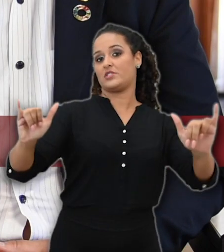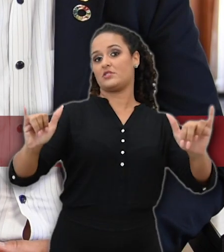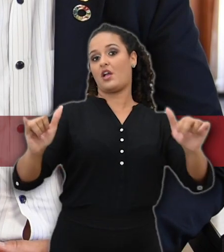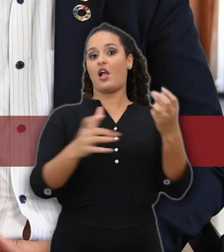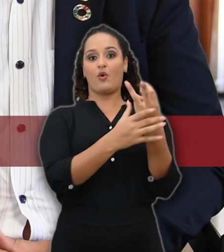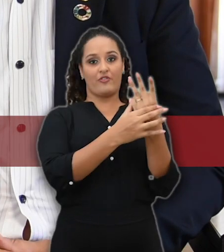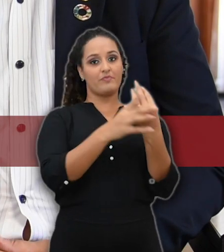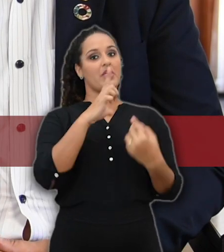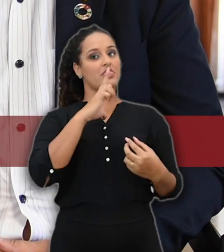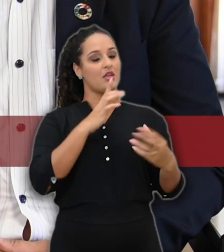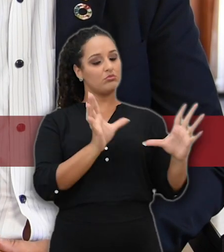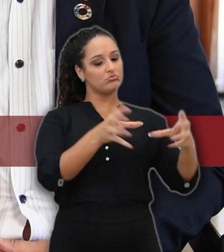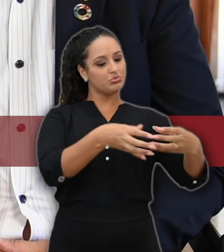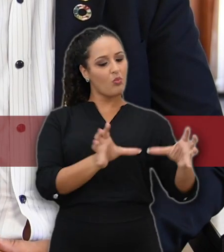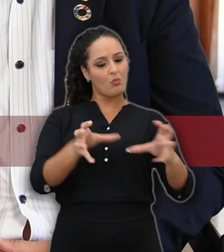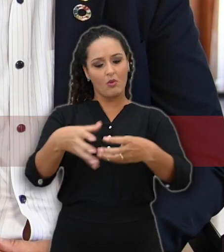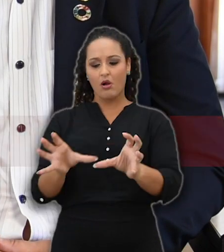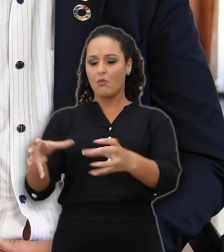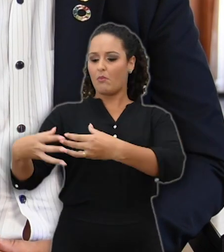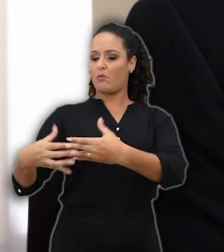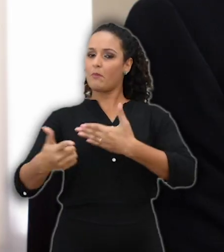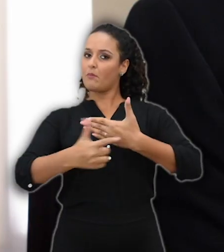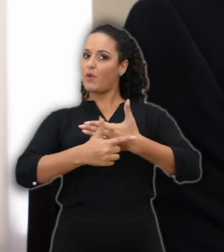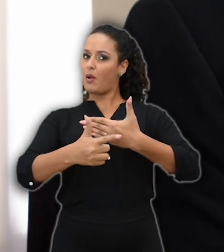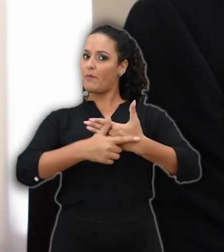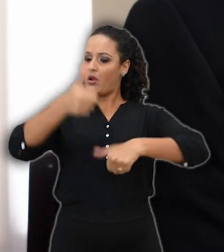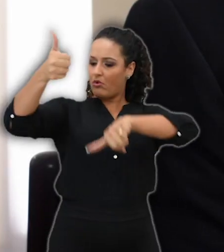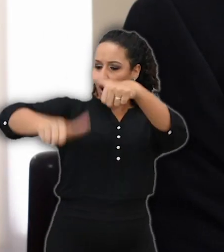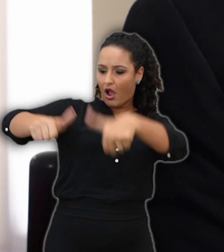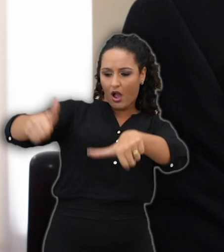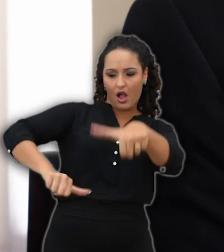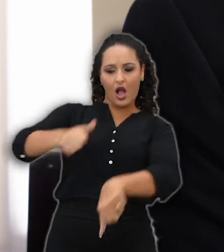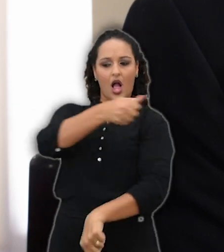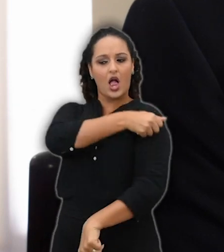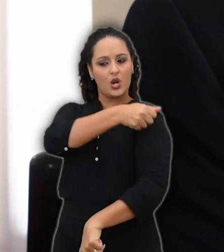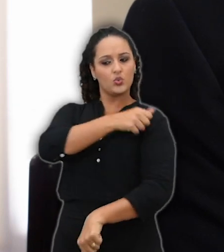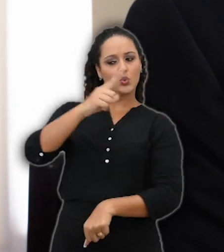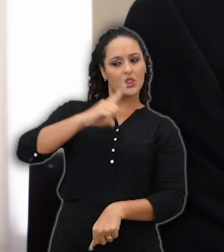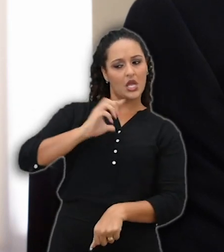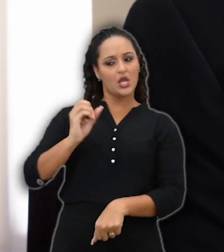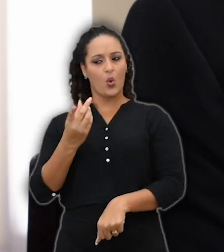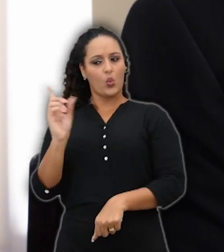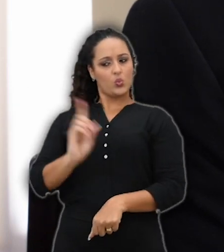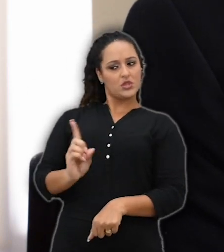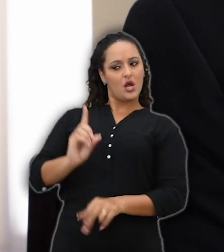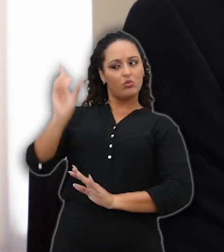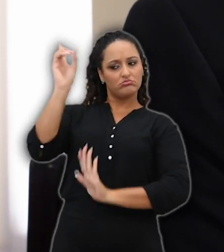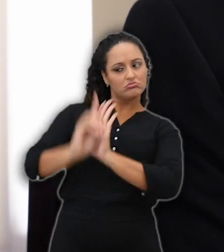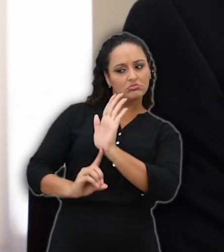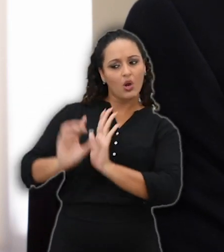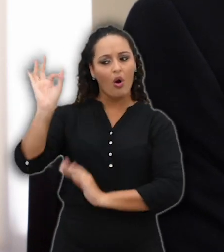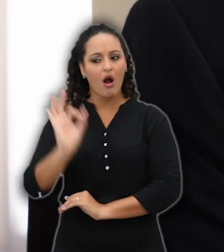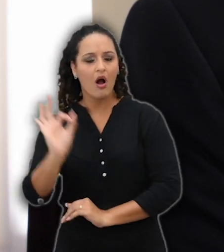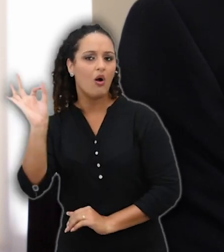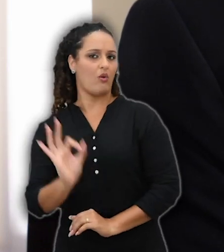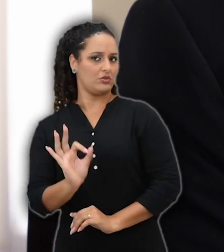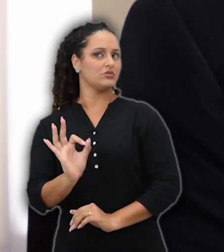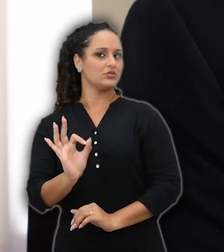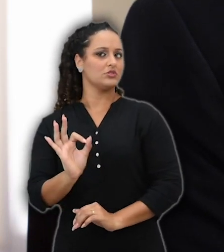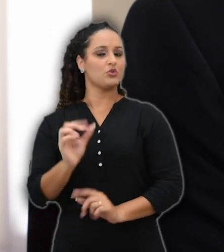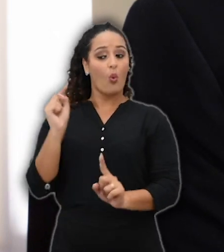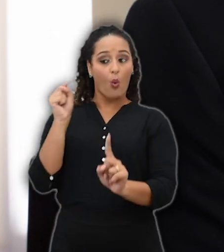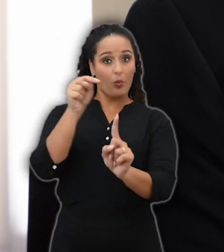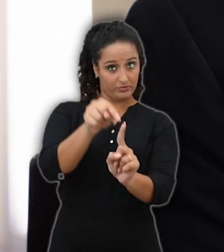universidade adota comissões, comissões que têm um papel de verificar o direito desse